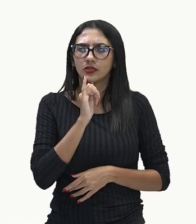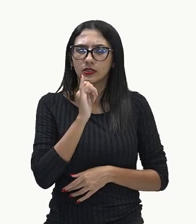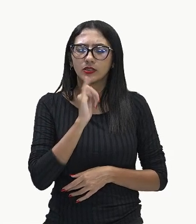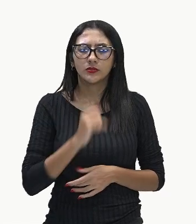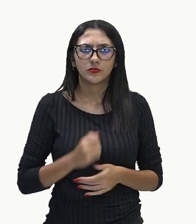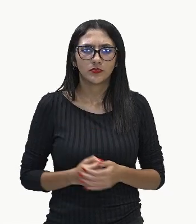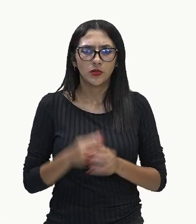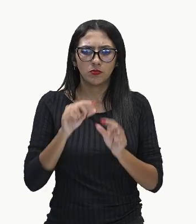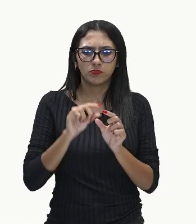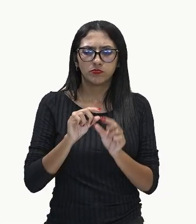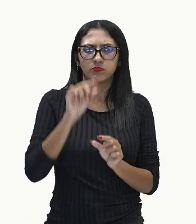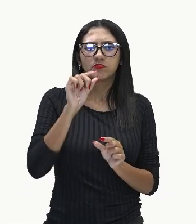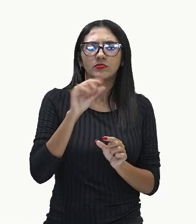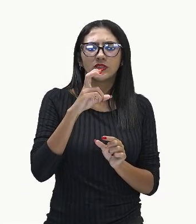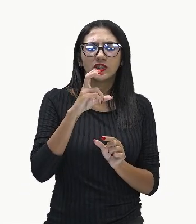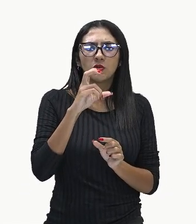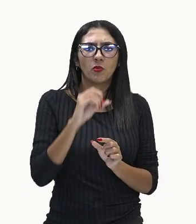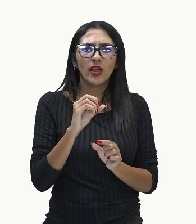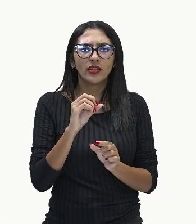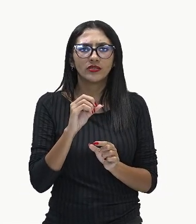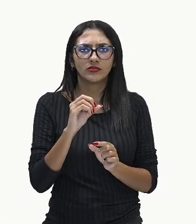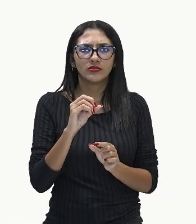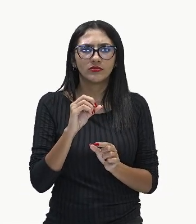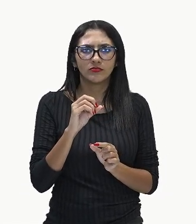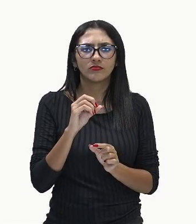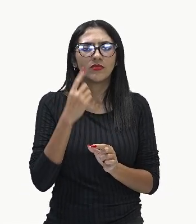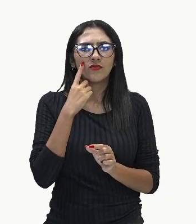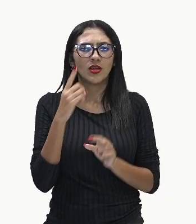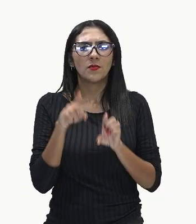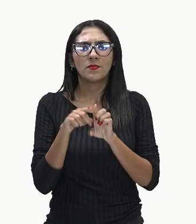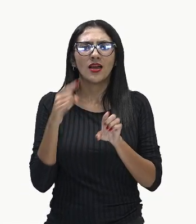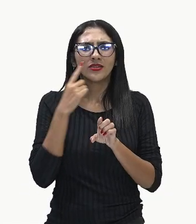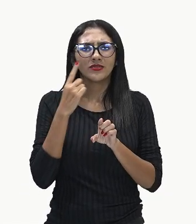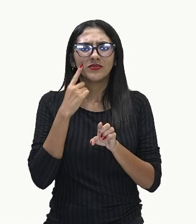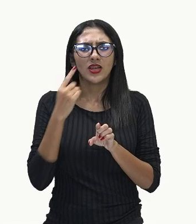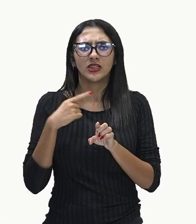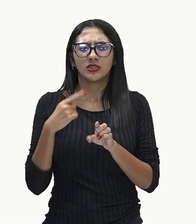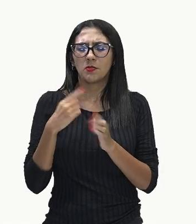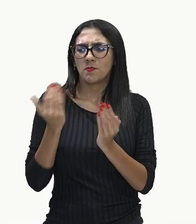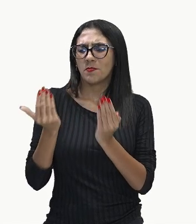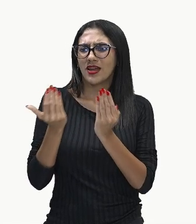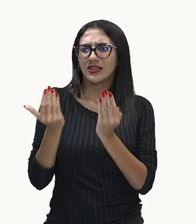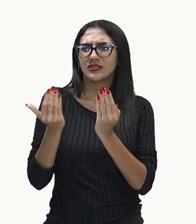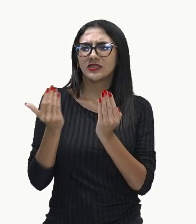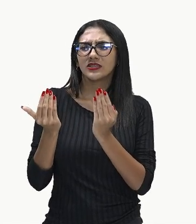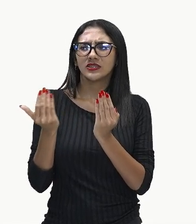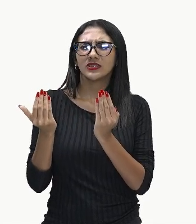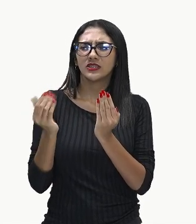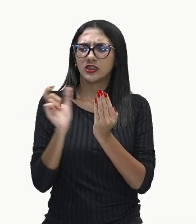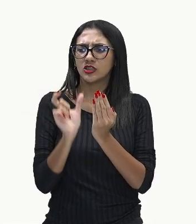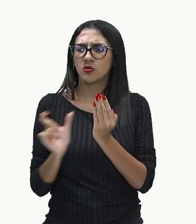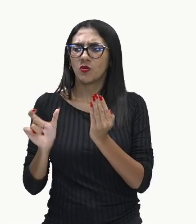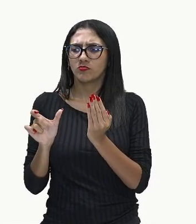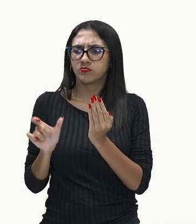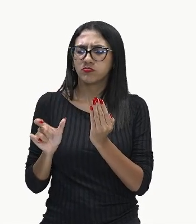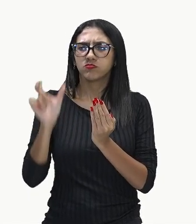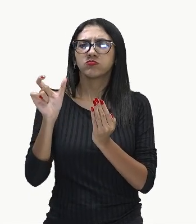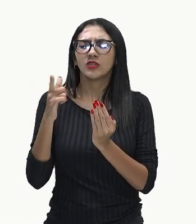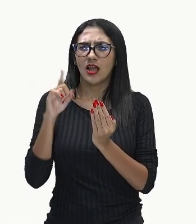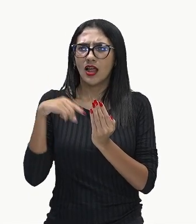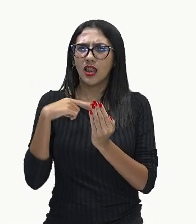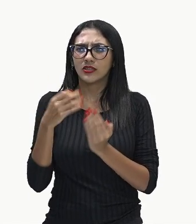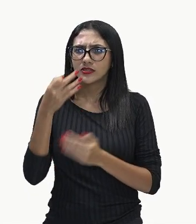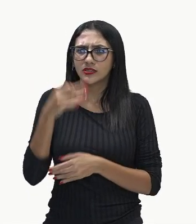tá? Observe que ela está bem próxima dessas informações, que é 110, 115. Isso é verdade? Não. O meu